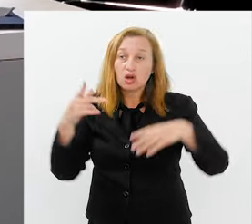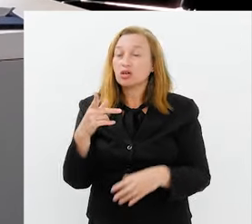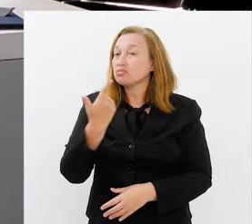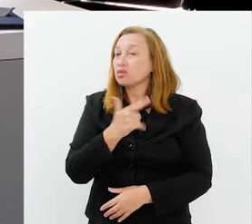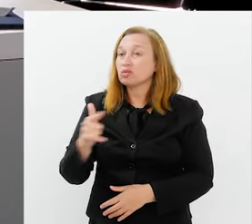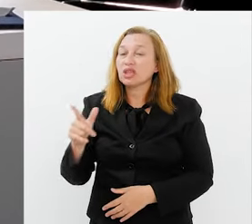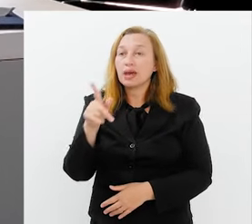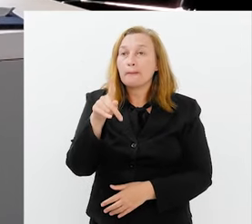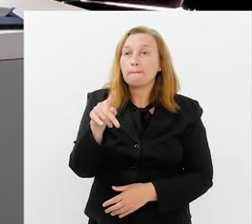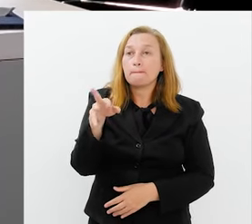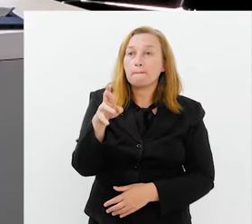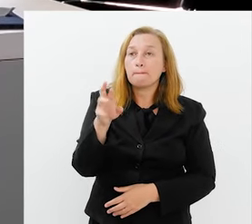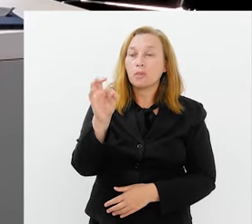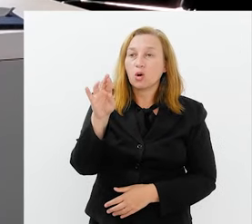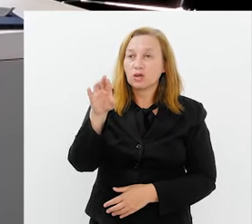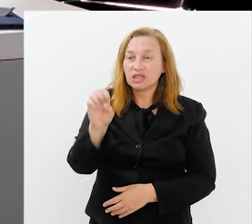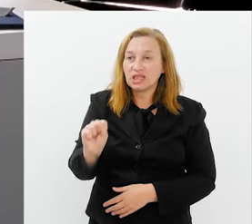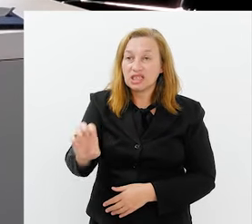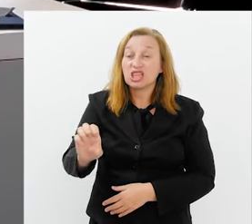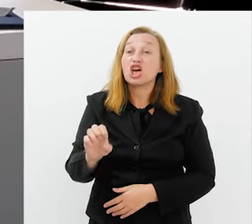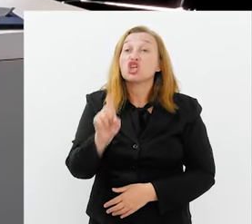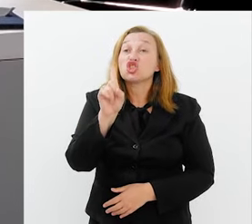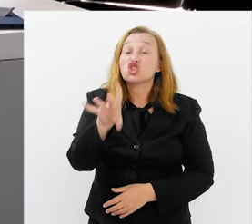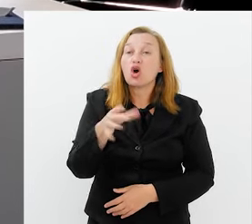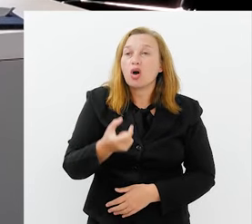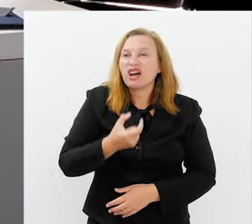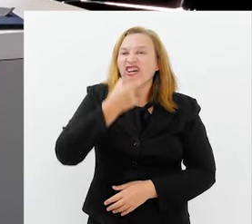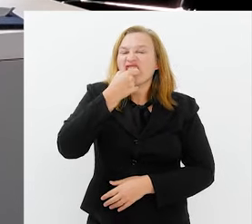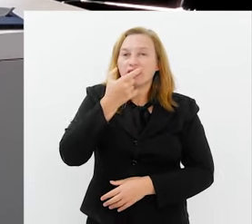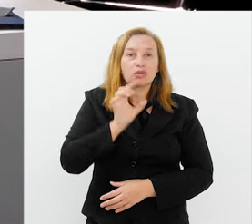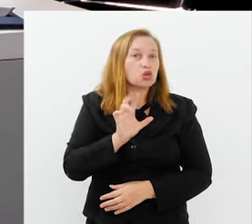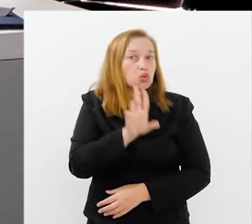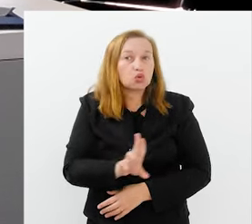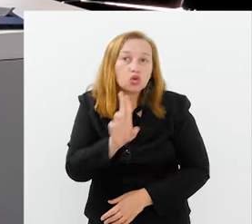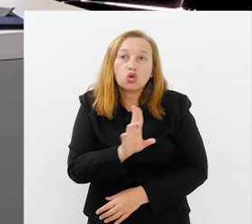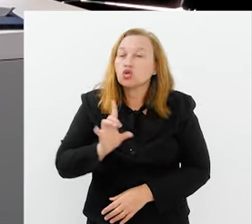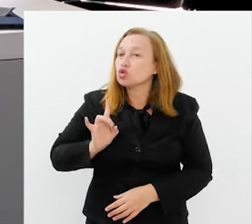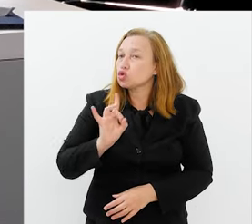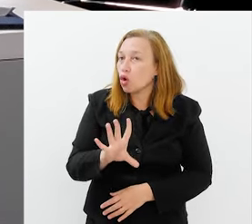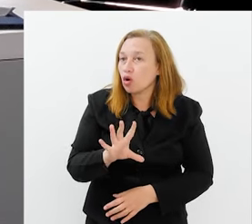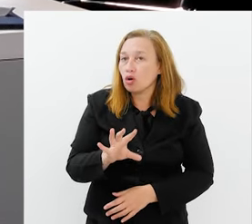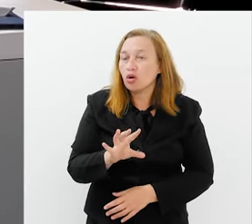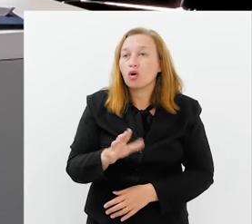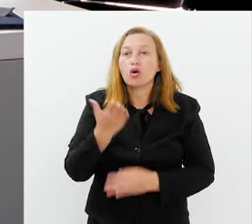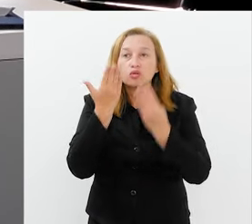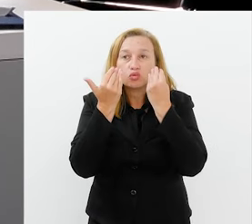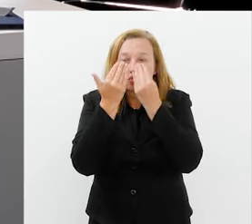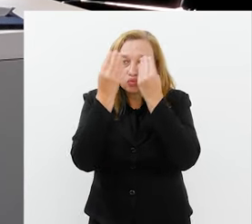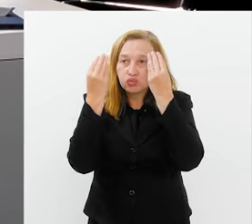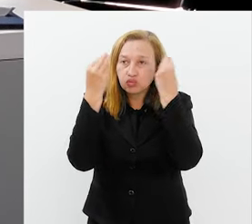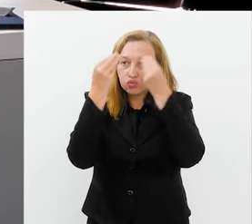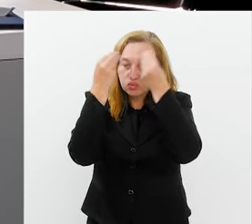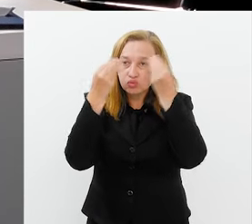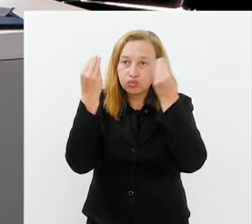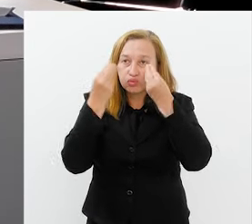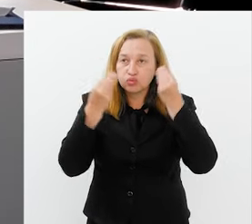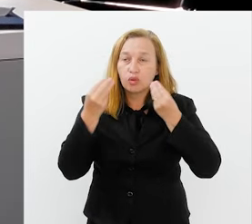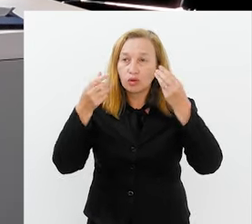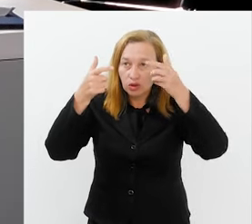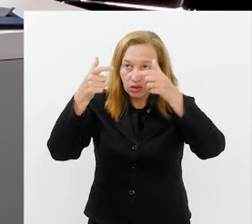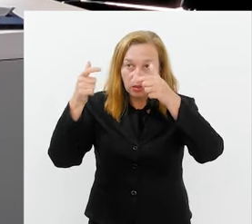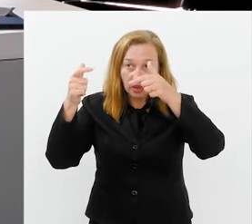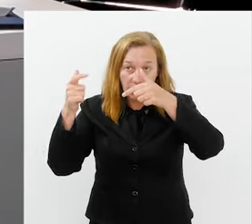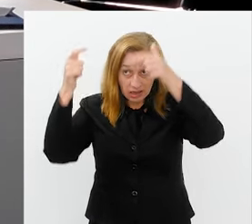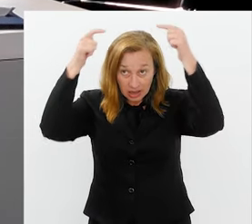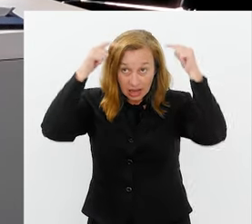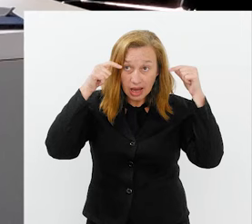prótese, não tem nada. A única coisa foi a prótese dental que a gente usou no mestre Pablo. Fora isso, é só maquiagem. E a peruca,